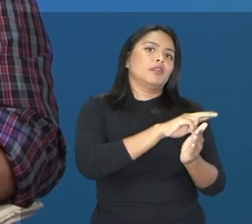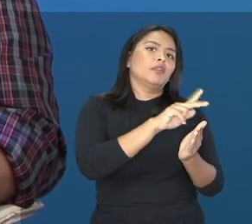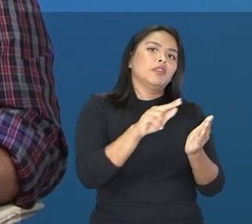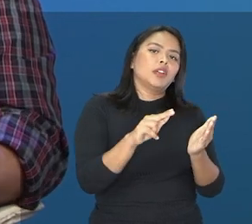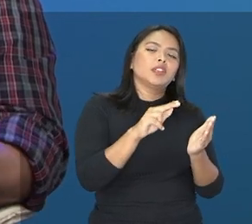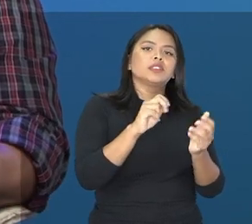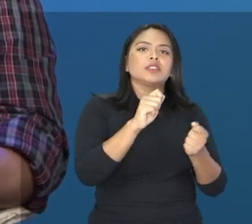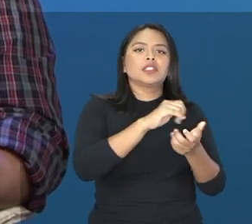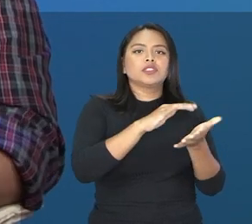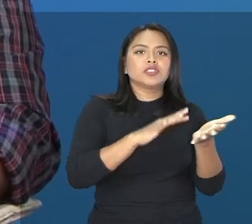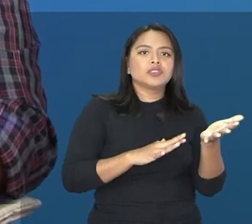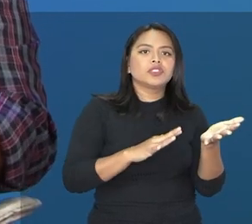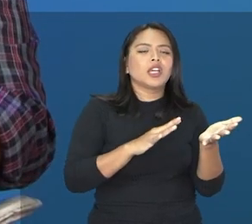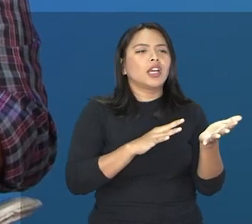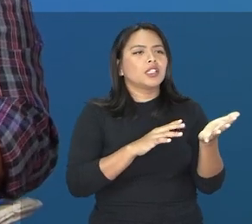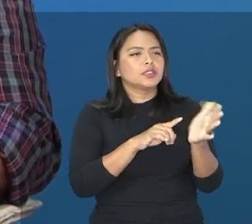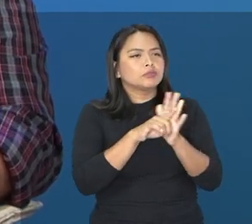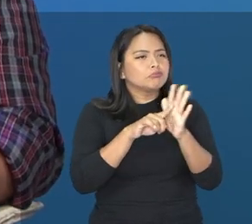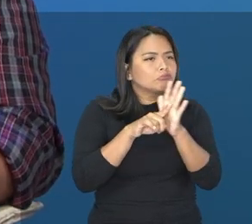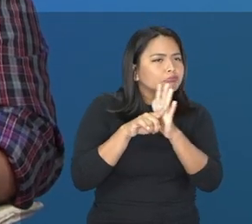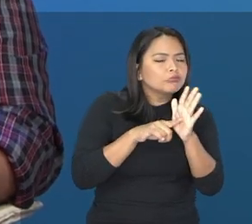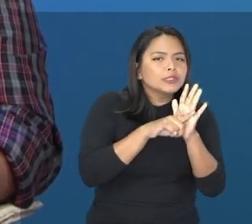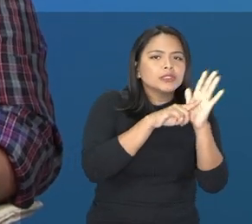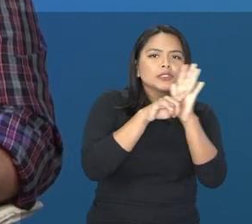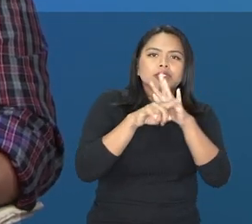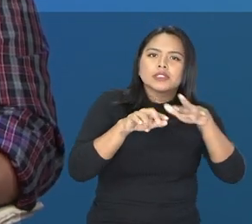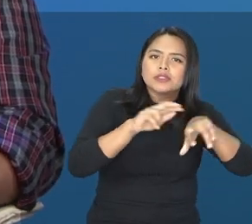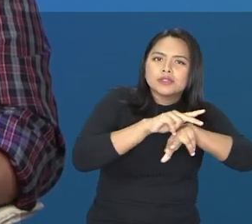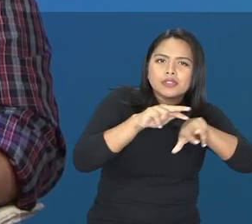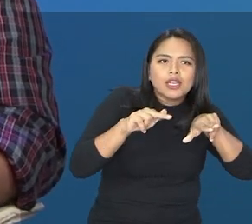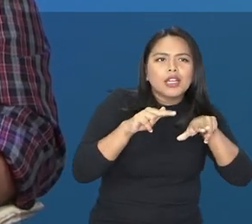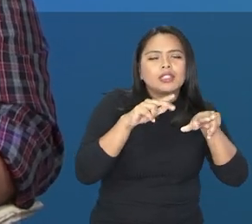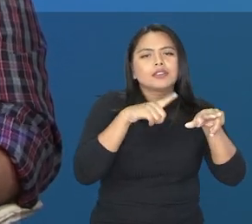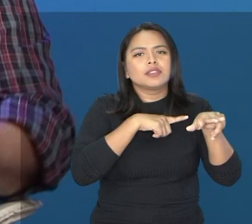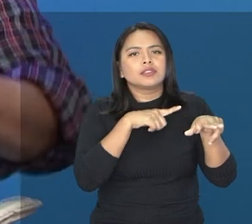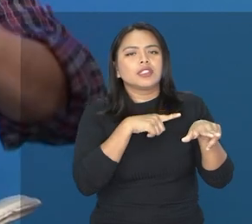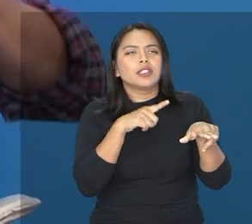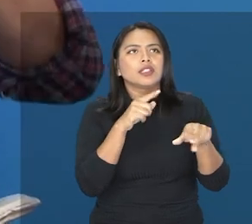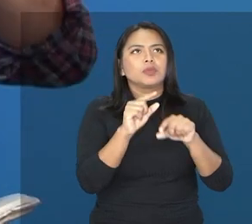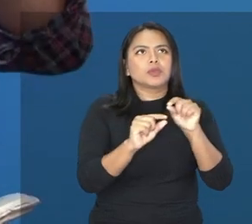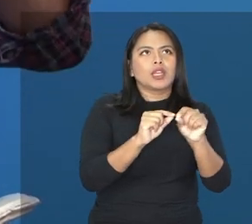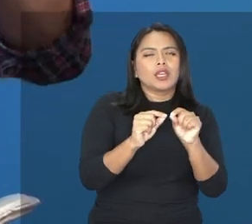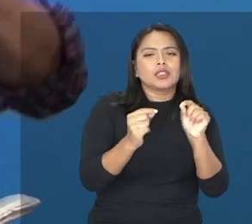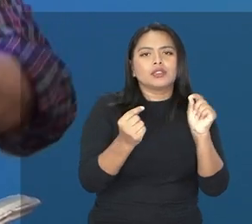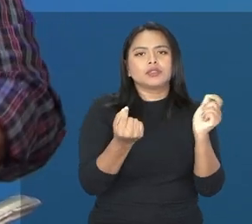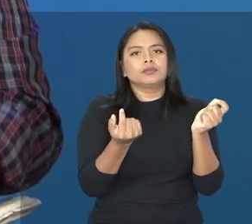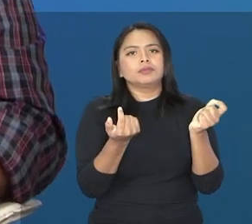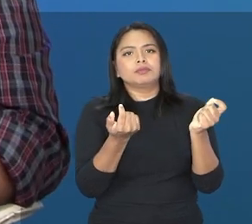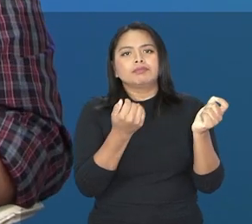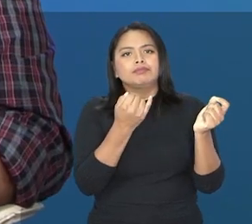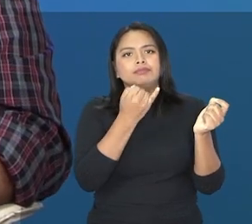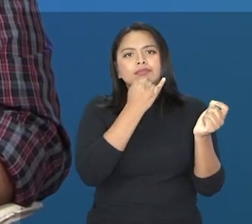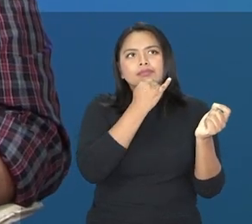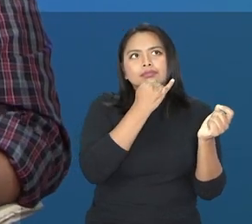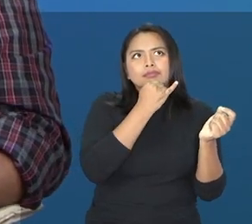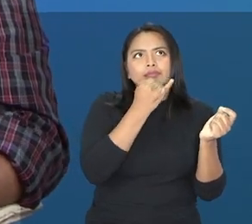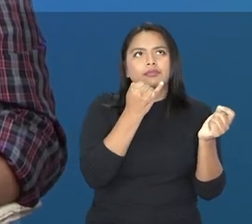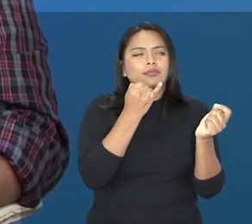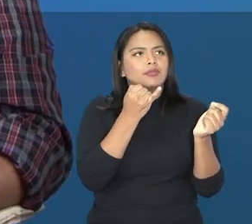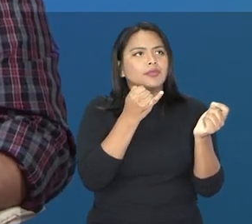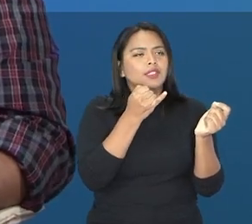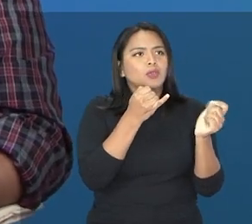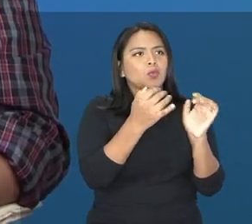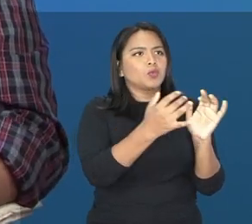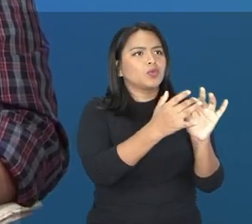atividades do tipo 1, que são atividades exploratórias muito interessantes, onde ele vai ter contato inclusive com